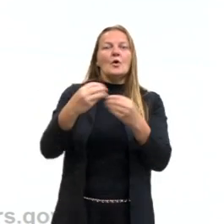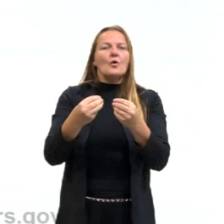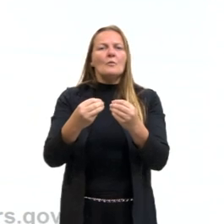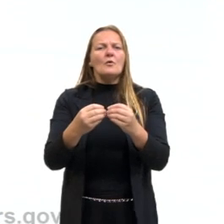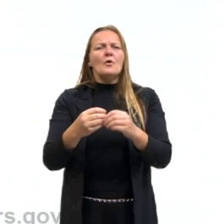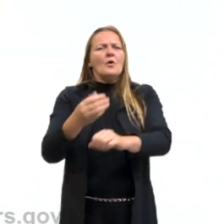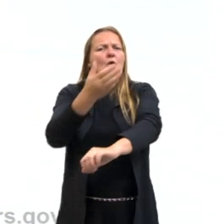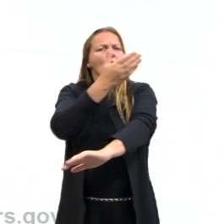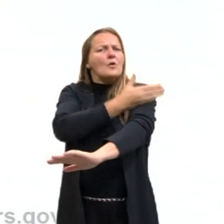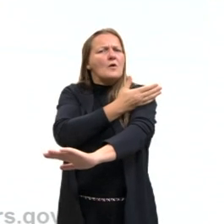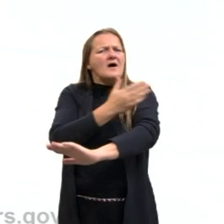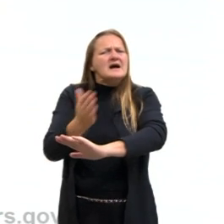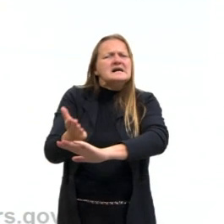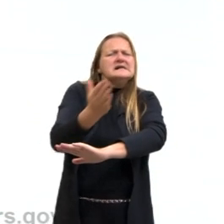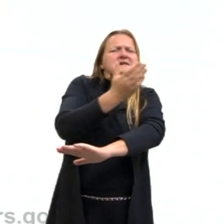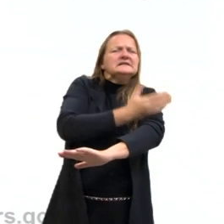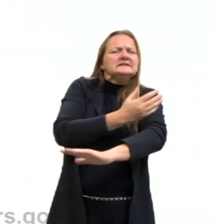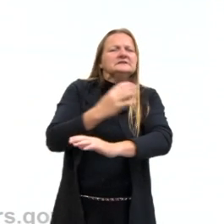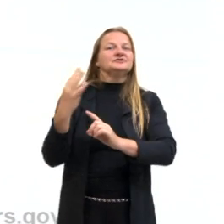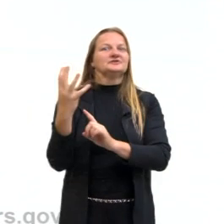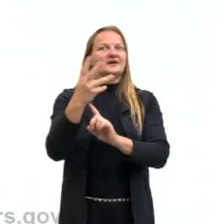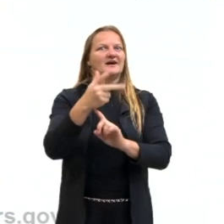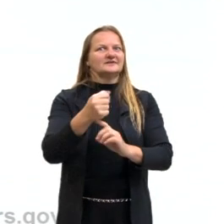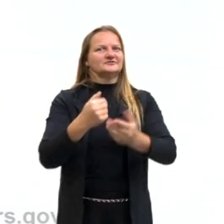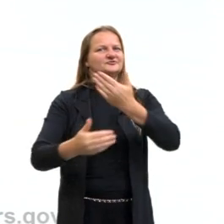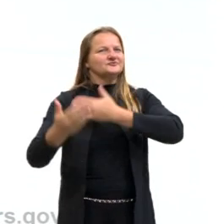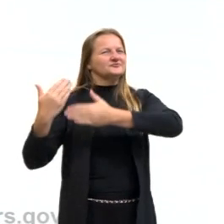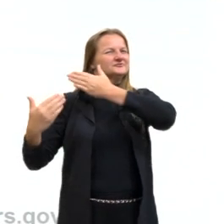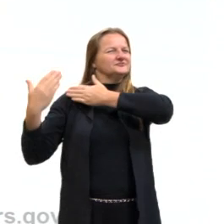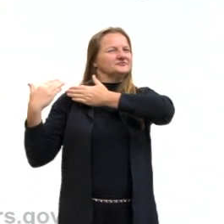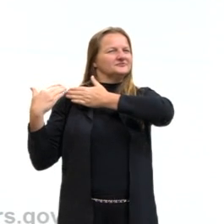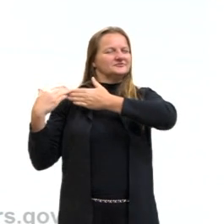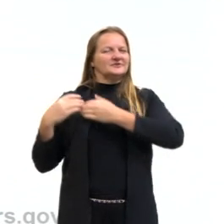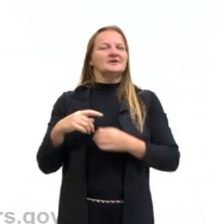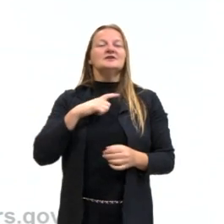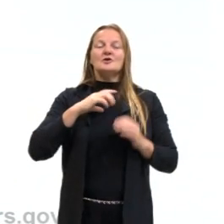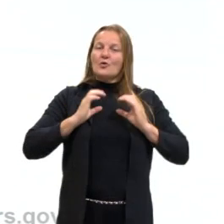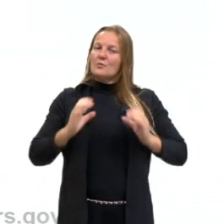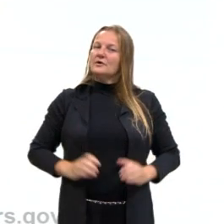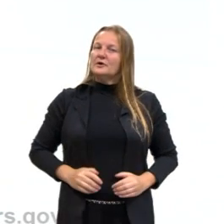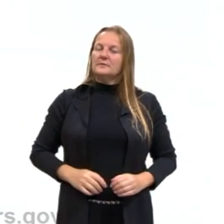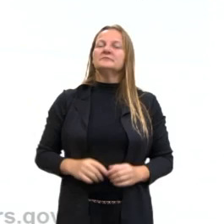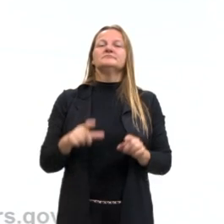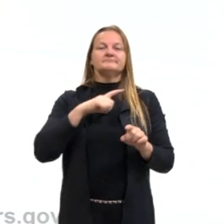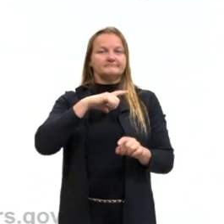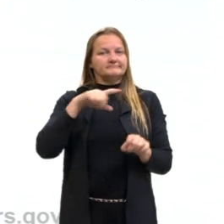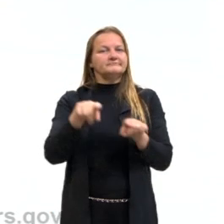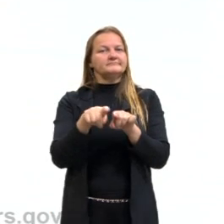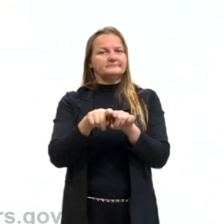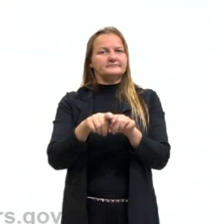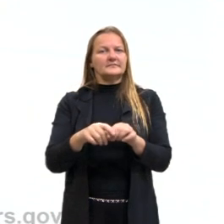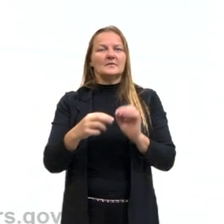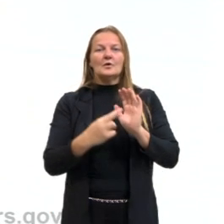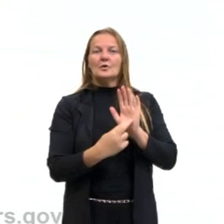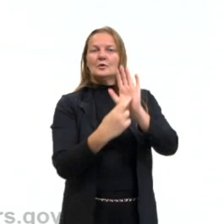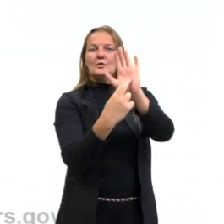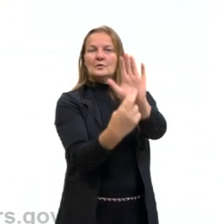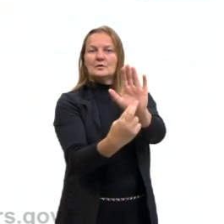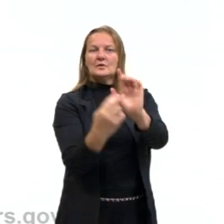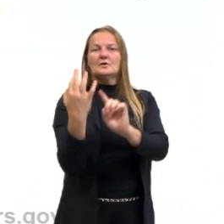pré-história, já que estamos falando de que sempre esteve conosco este comportamento. Bom, a representação